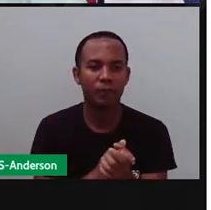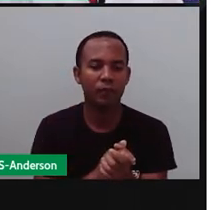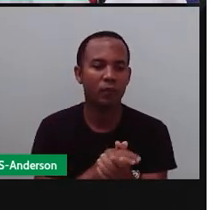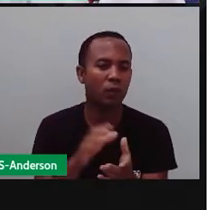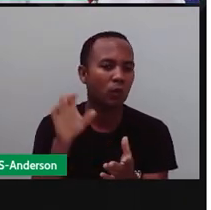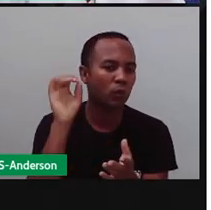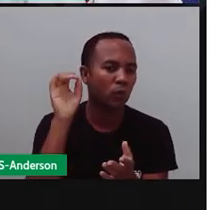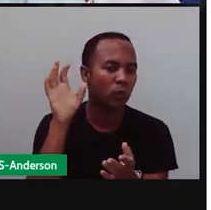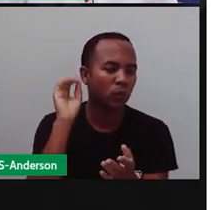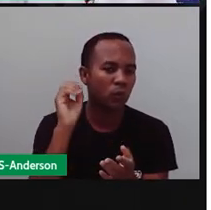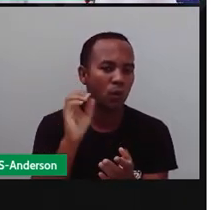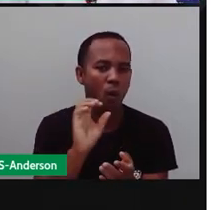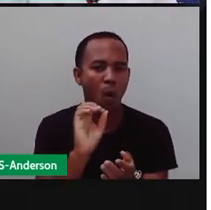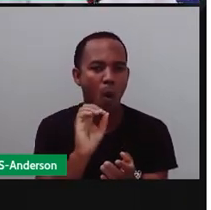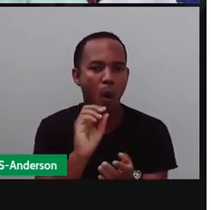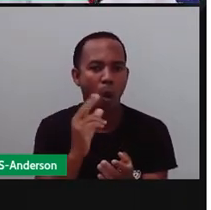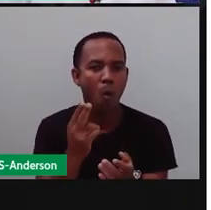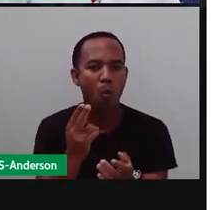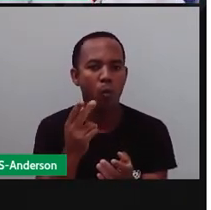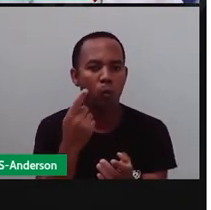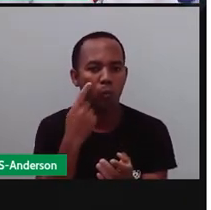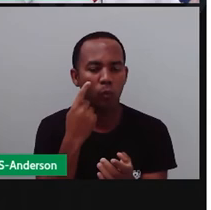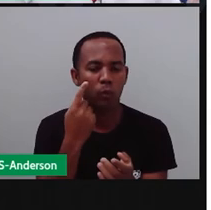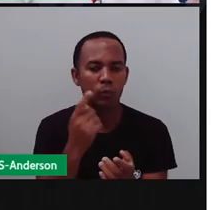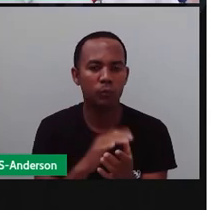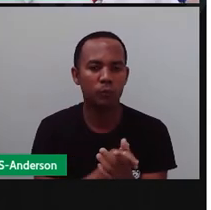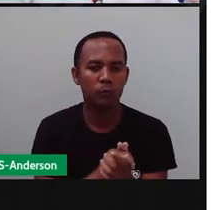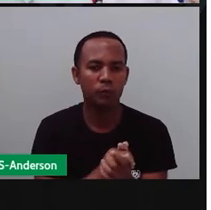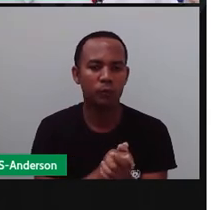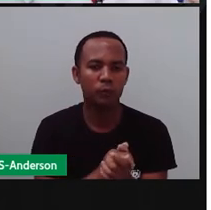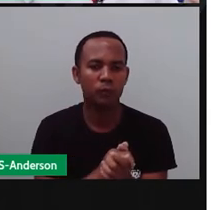o som de O e passa a ter o som de U.